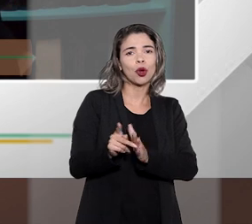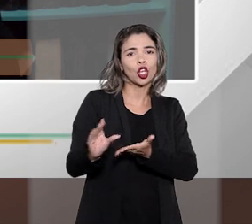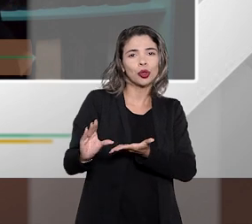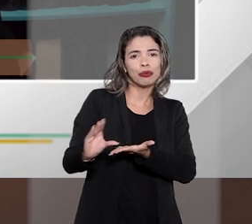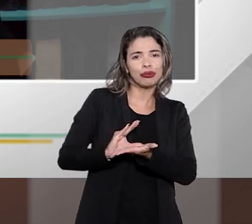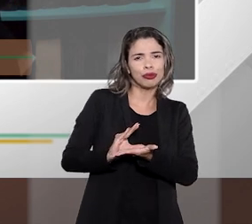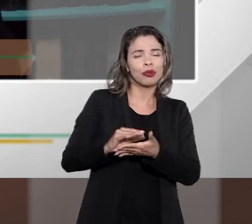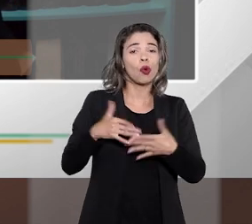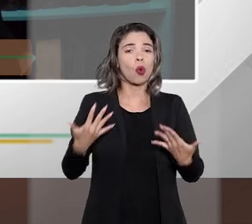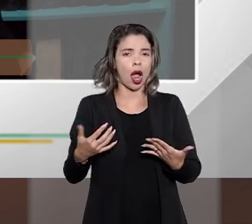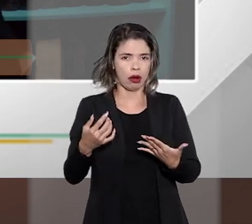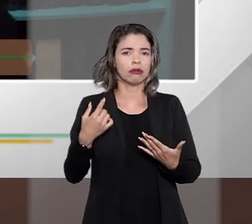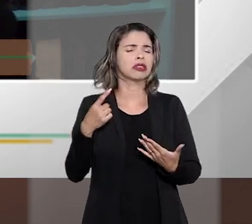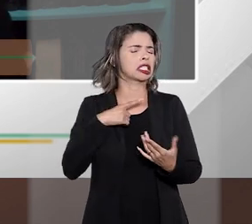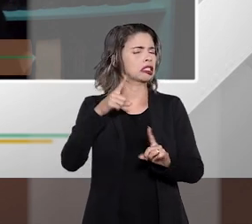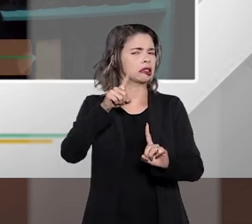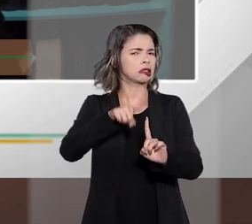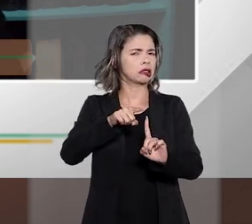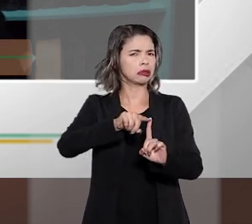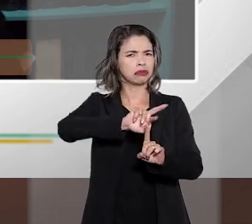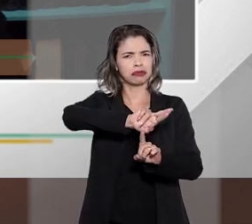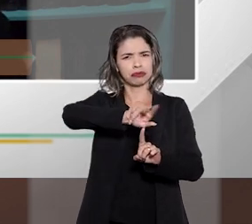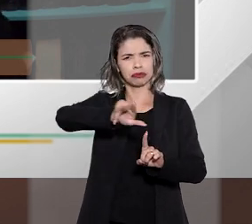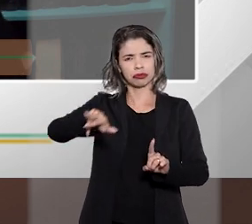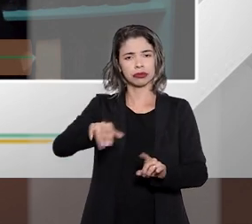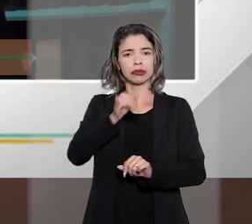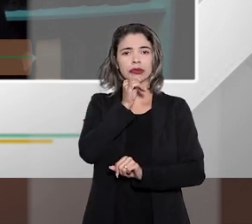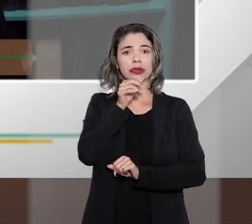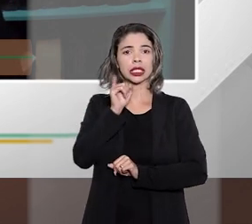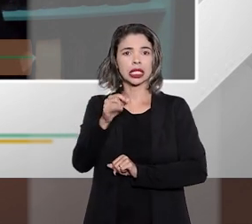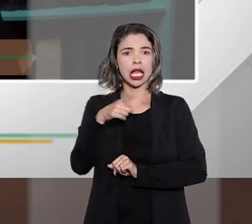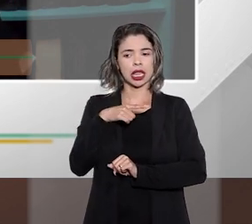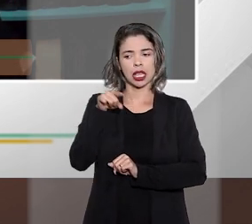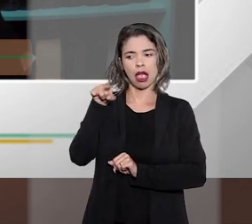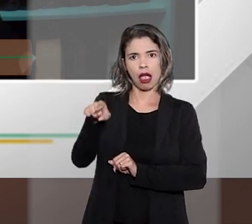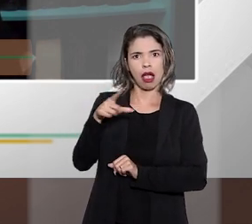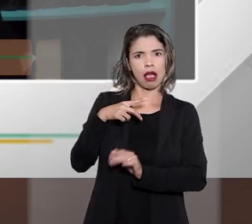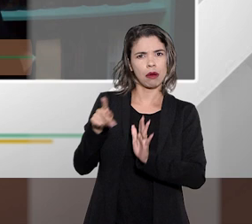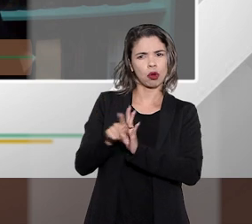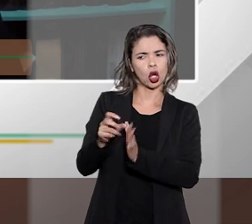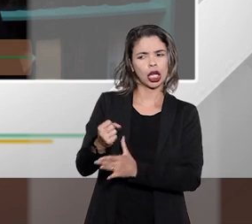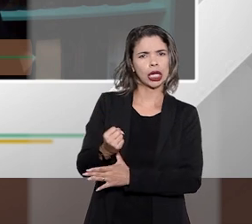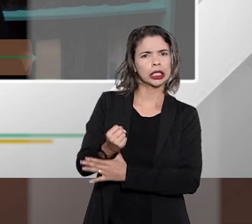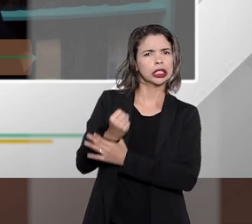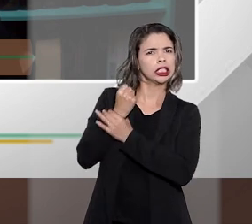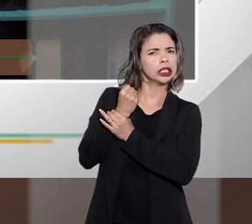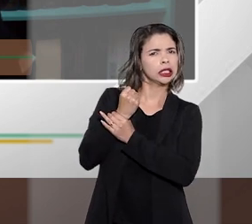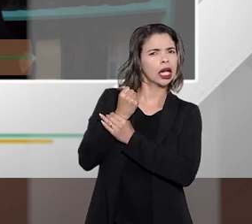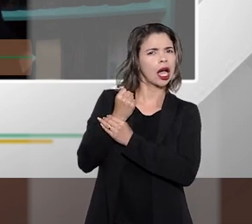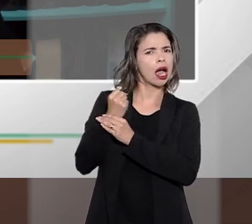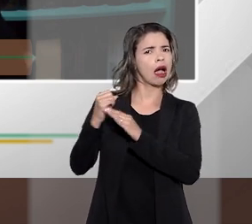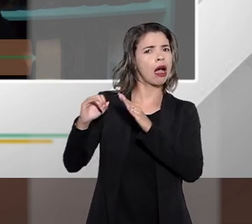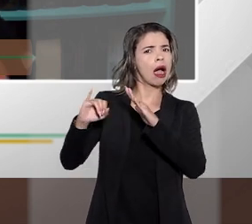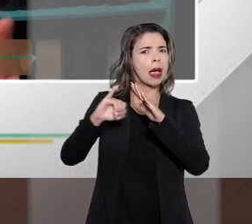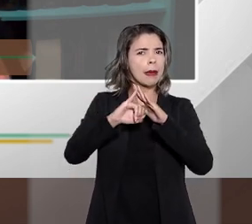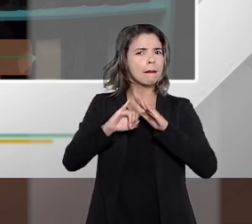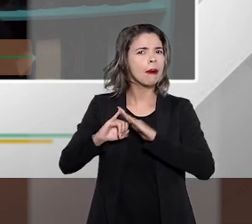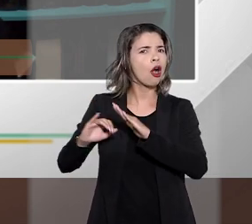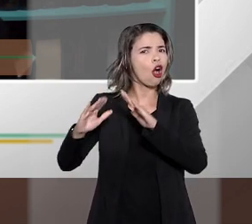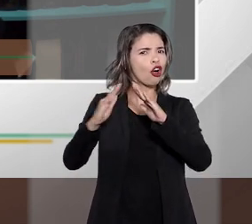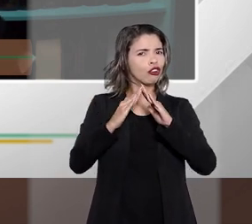é totalmente se ele quiser partir para essa modalidade da garantia com o imóvel não existe uma